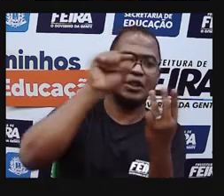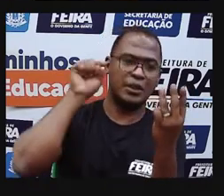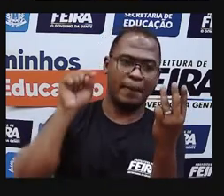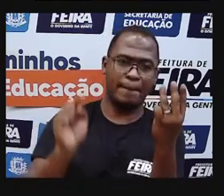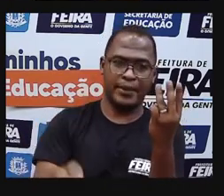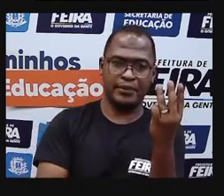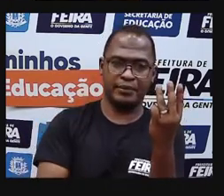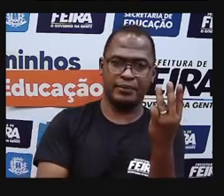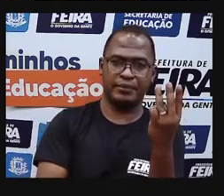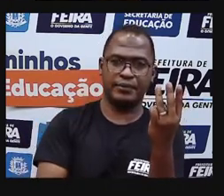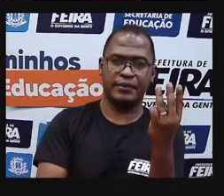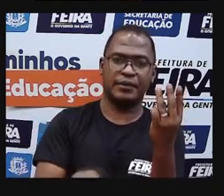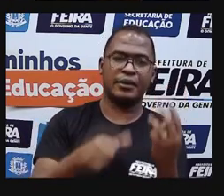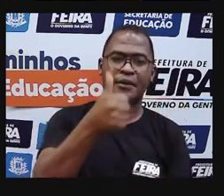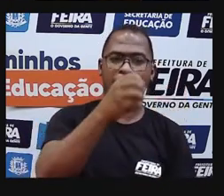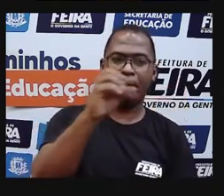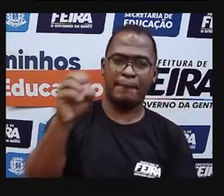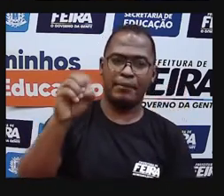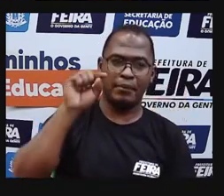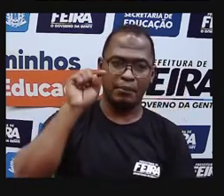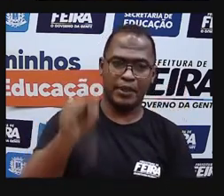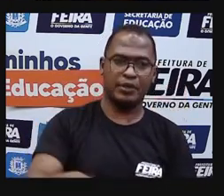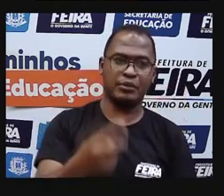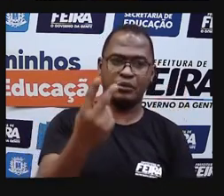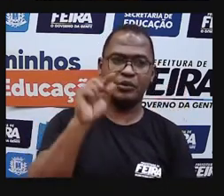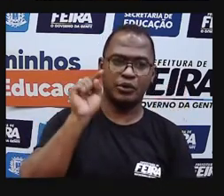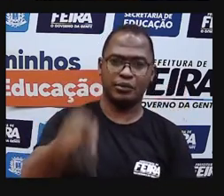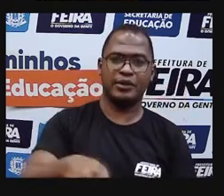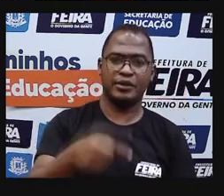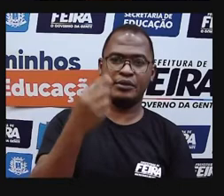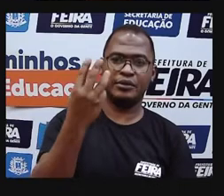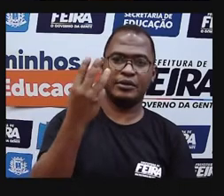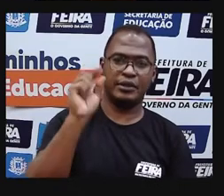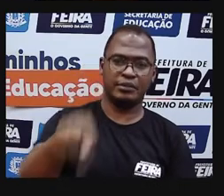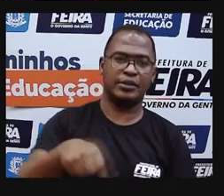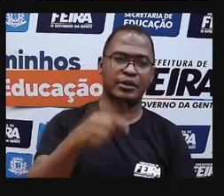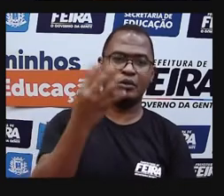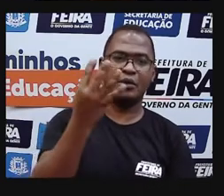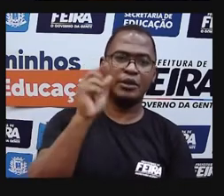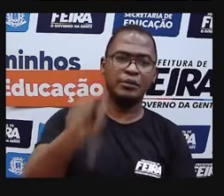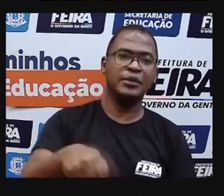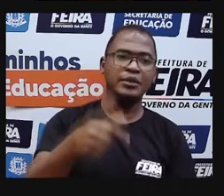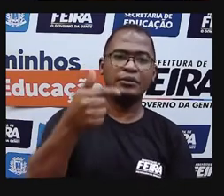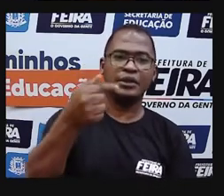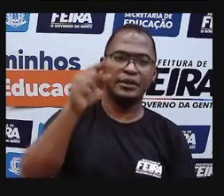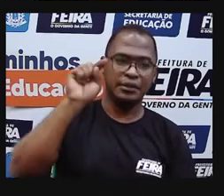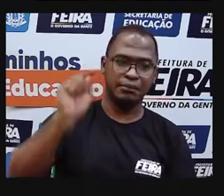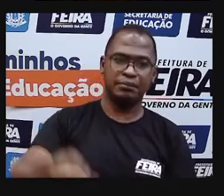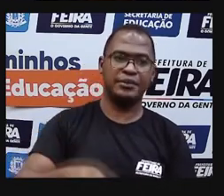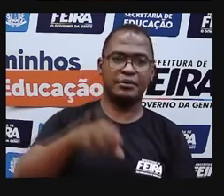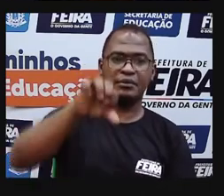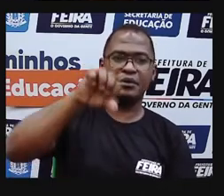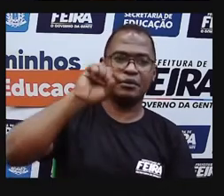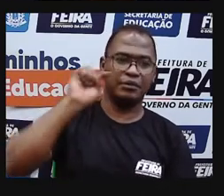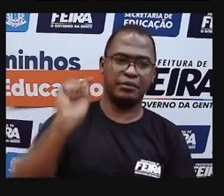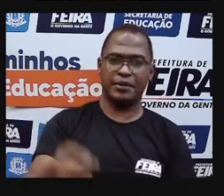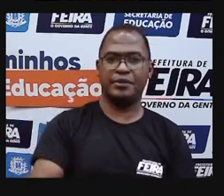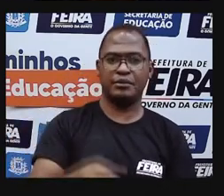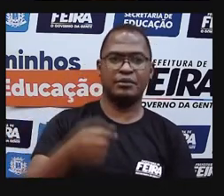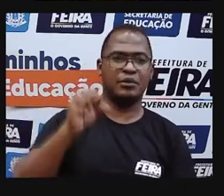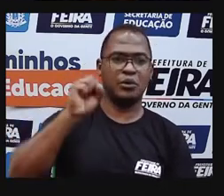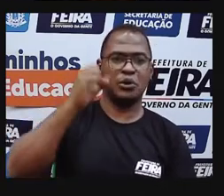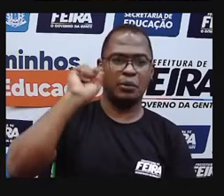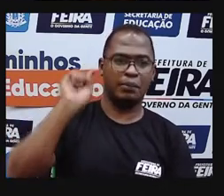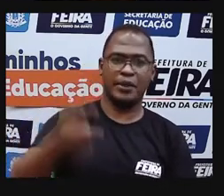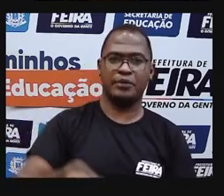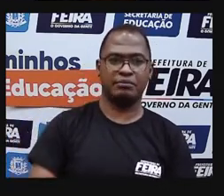ou seja, mil, dois mil, três mil, quatro mil, cinco mil, seis mil, sete mil, oito mil, nove mil. Então, nós temos